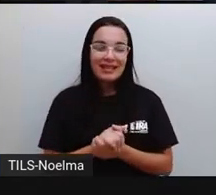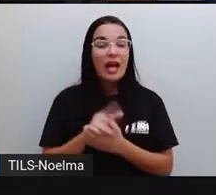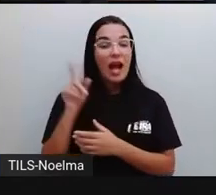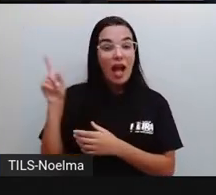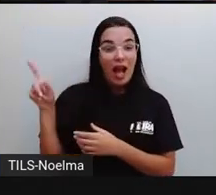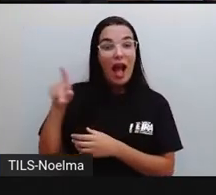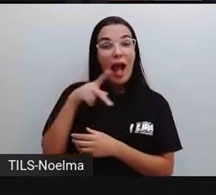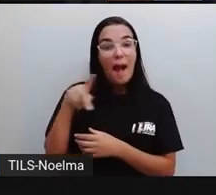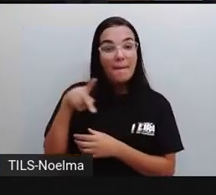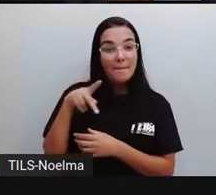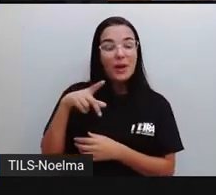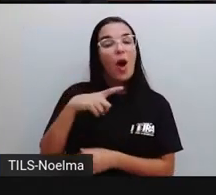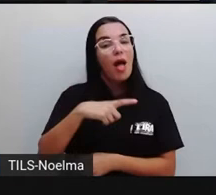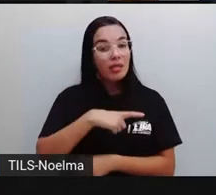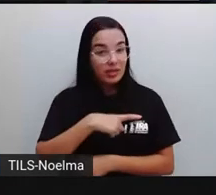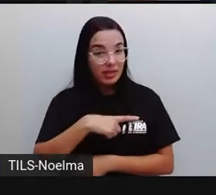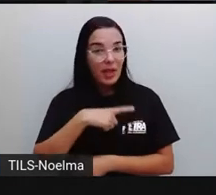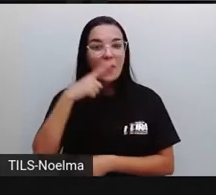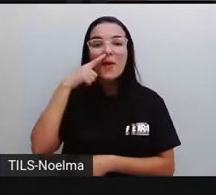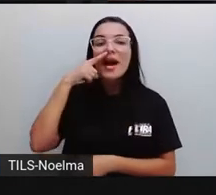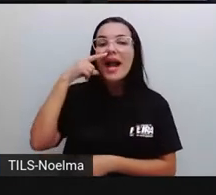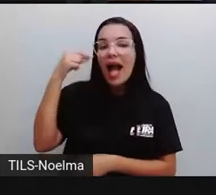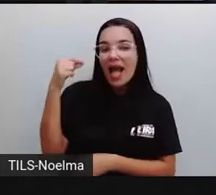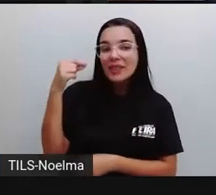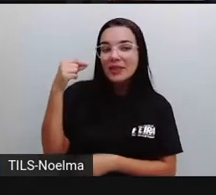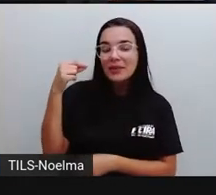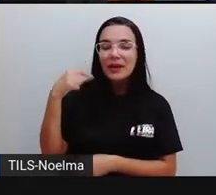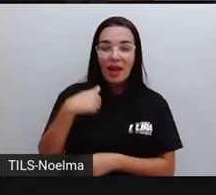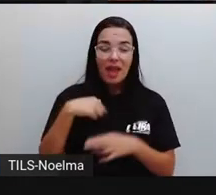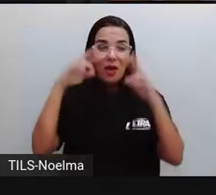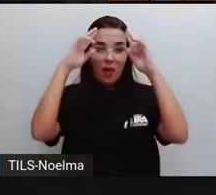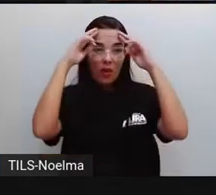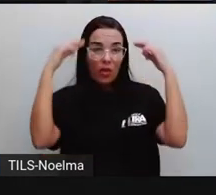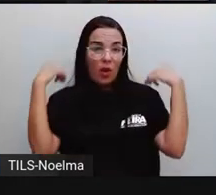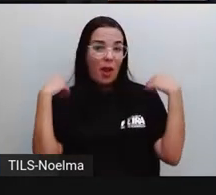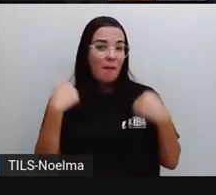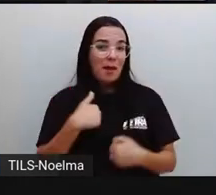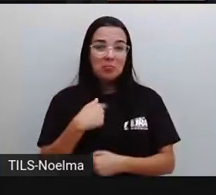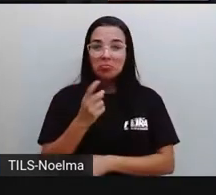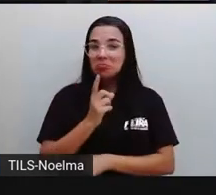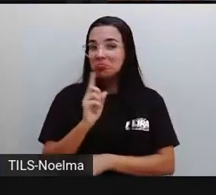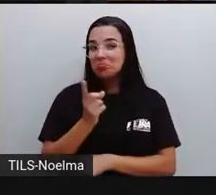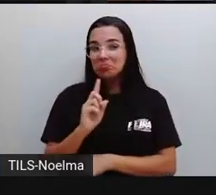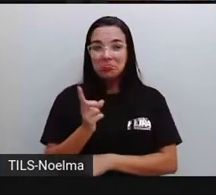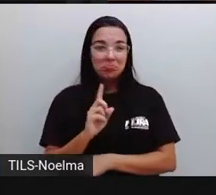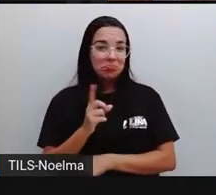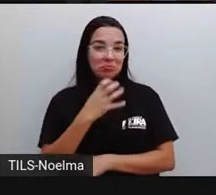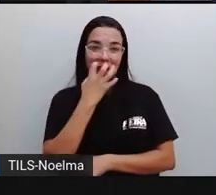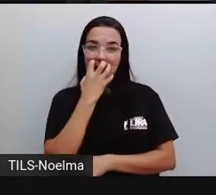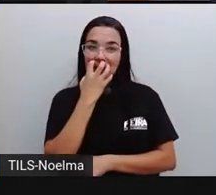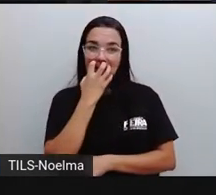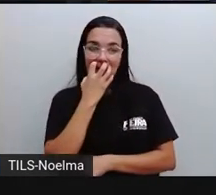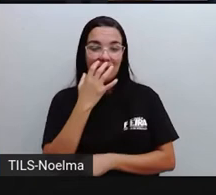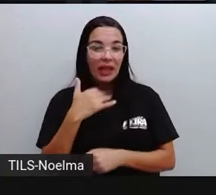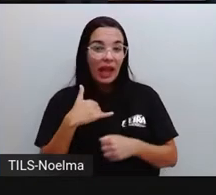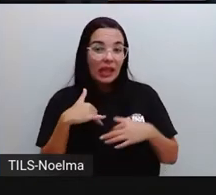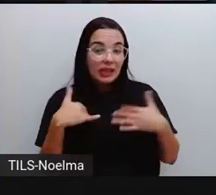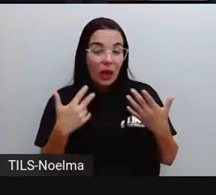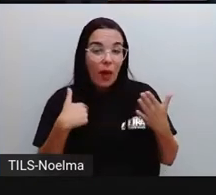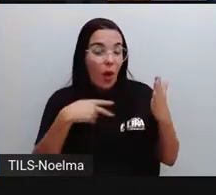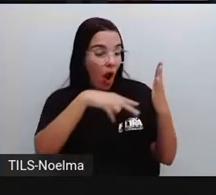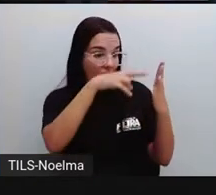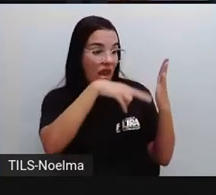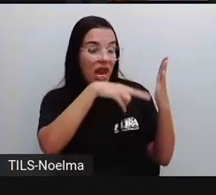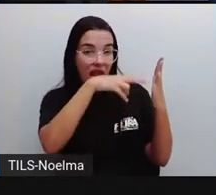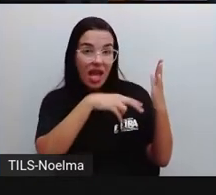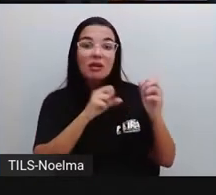um animalzinho em casa, a Protainá tem um gato. Noelma, ó, não tem animalzinho. Então, a gente pode ler,